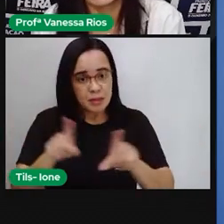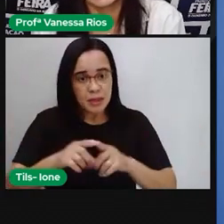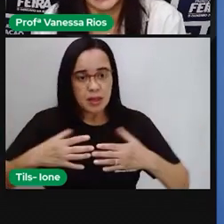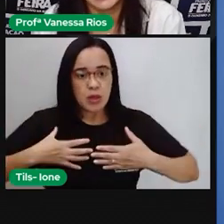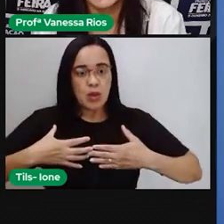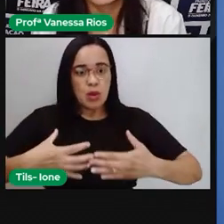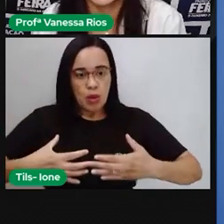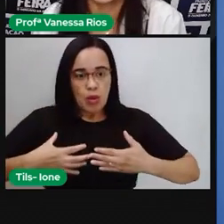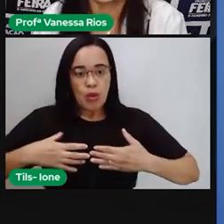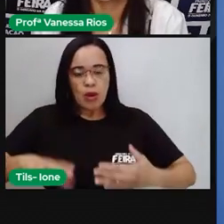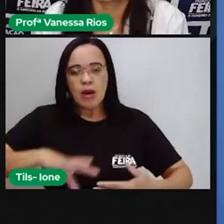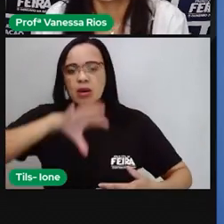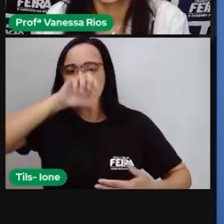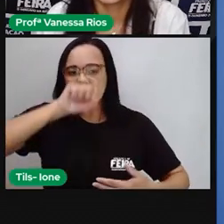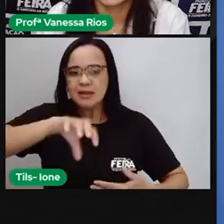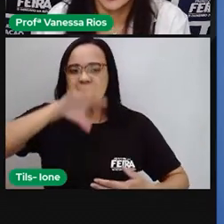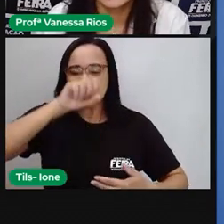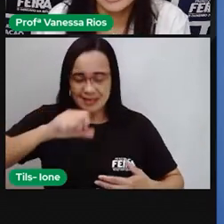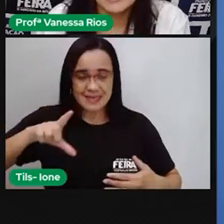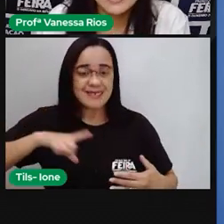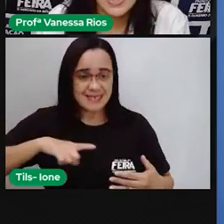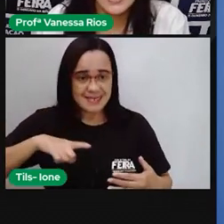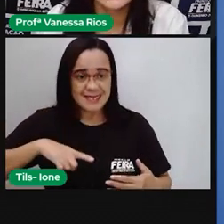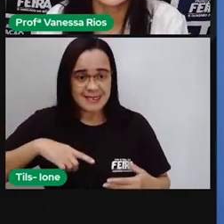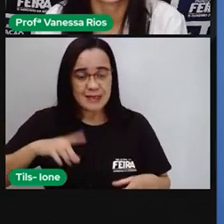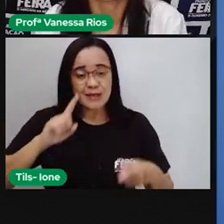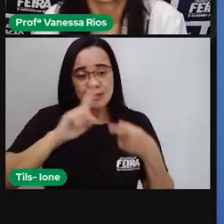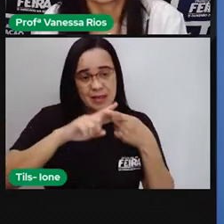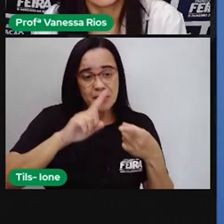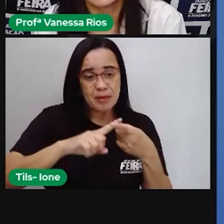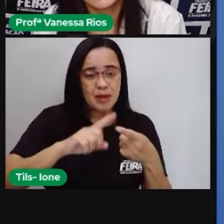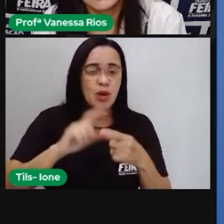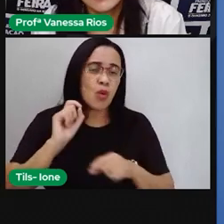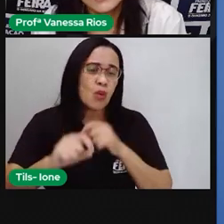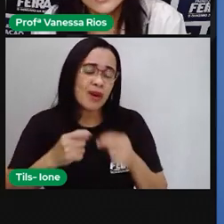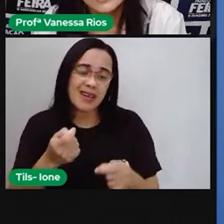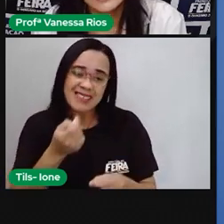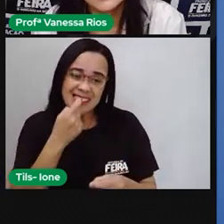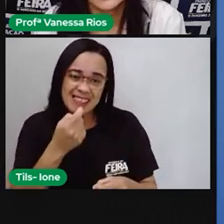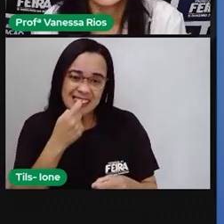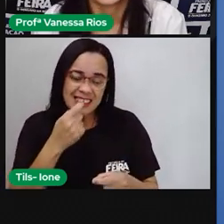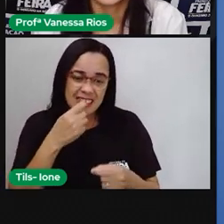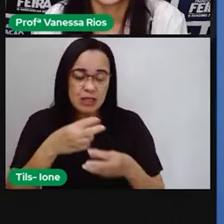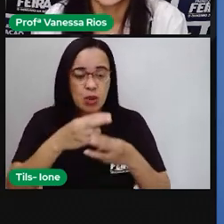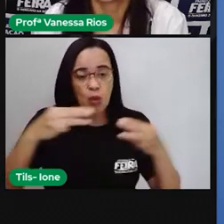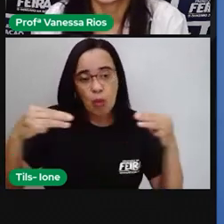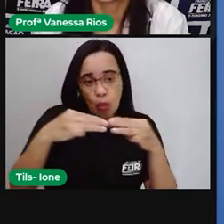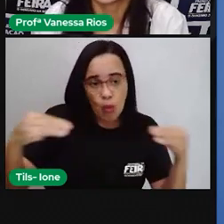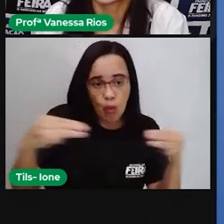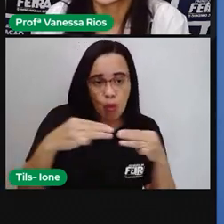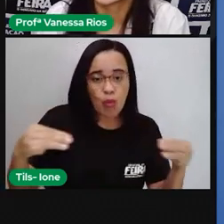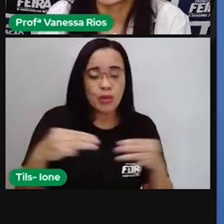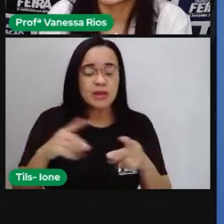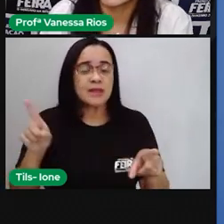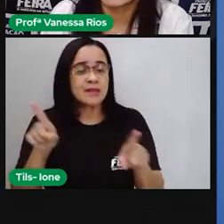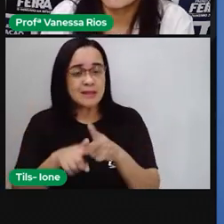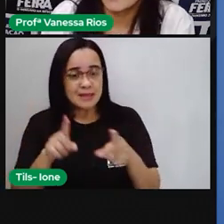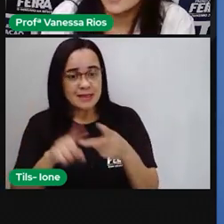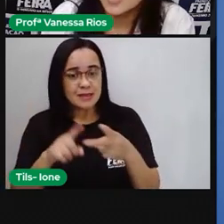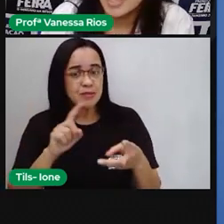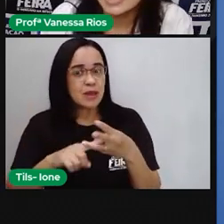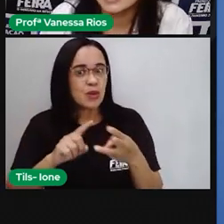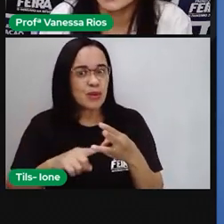cardiovascular. Mas além disso, o nosso corpo tem os ossos, tem os músculos, o nosso corpo tem o nosso sistema